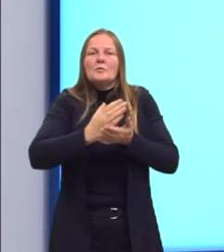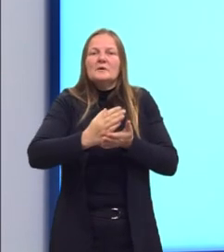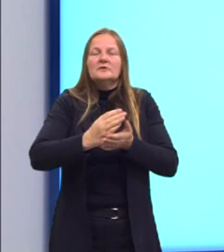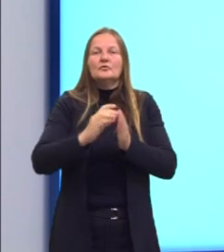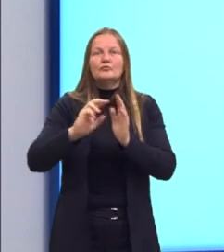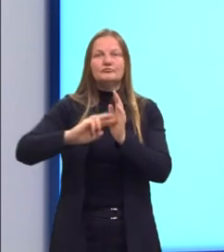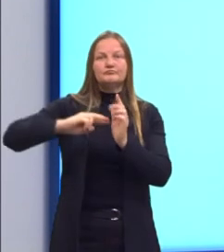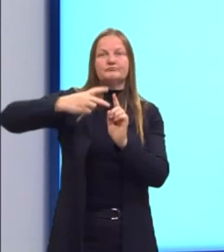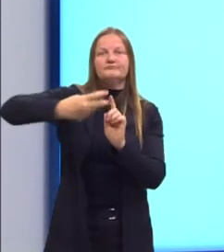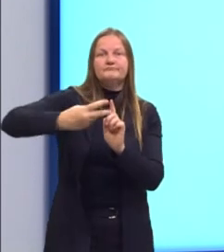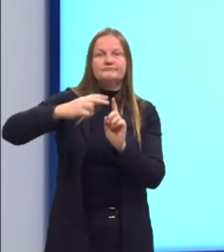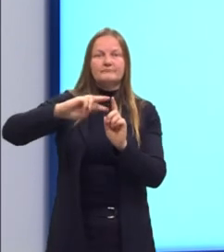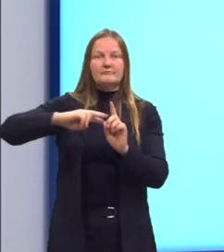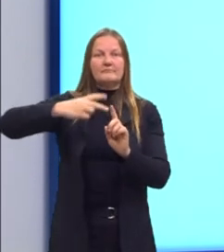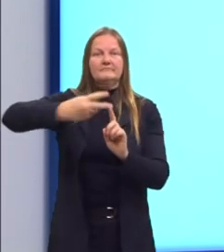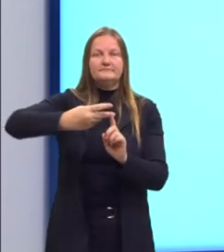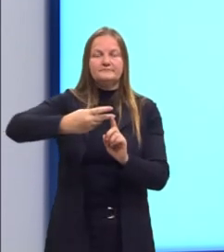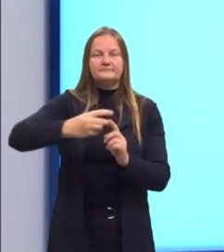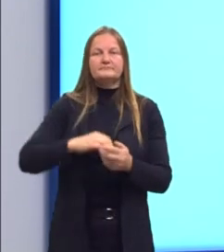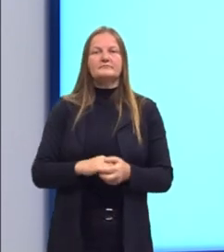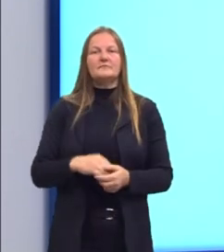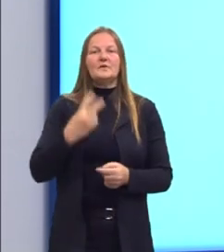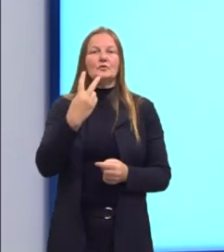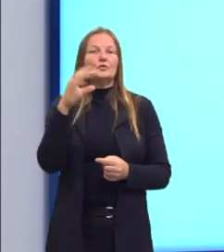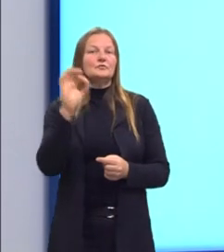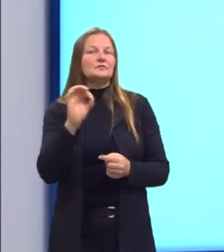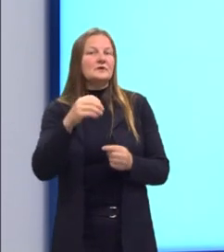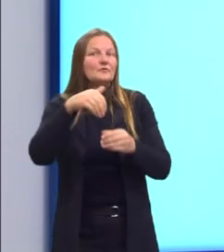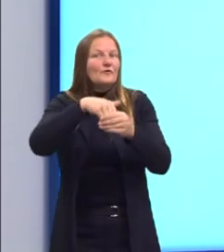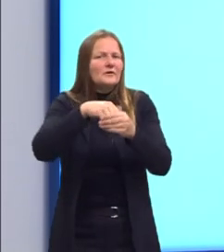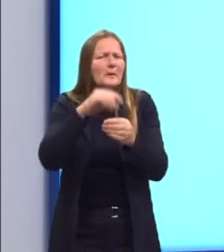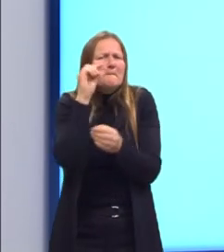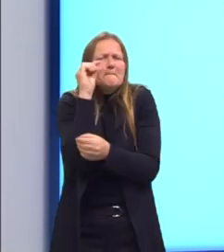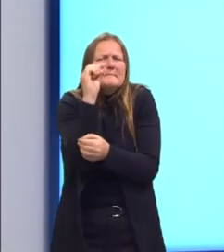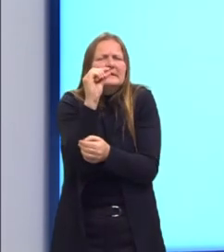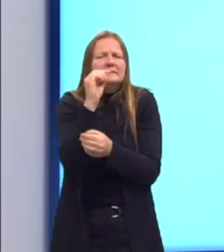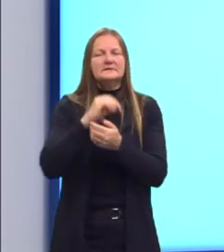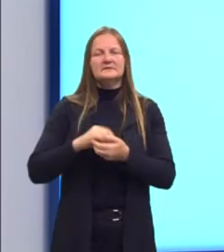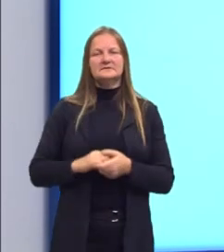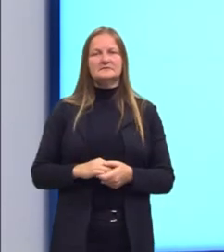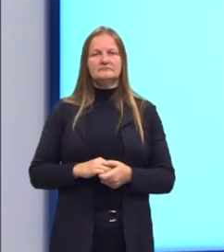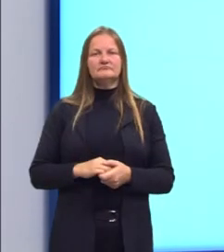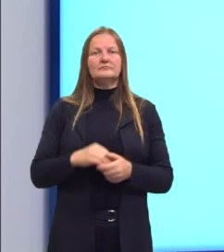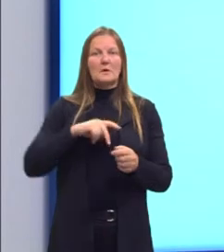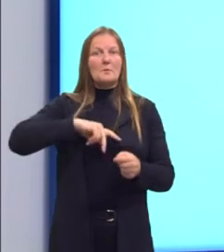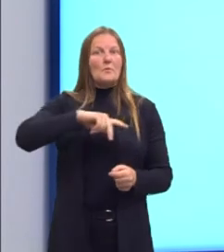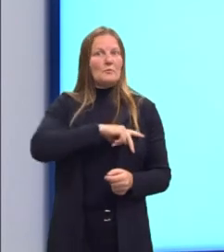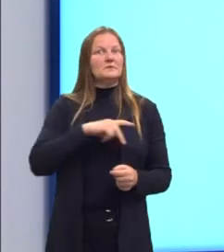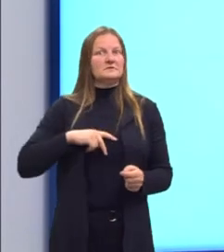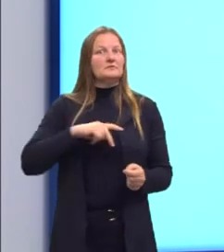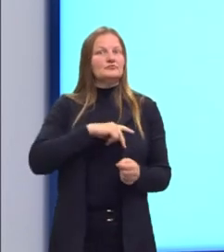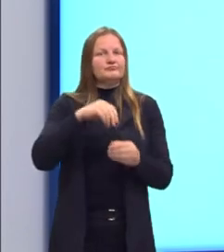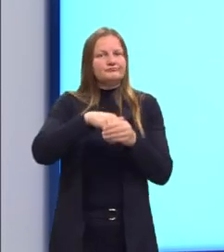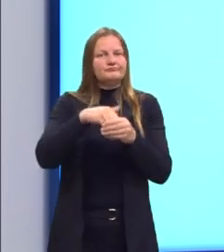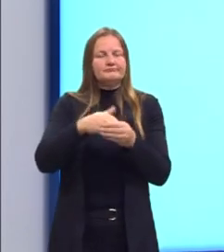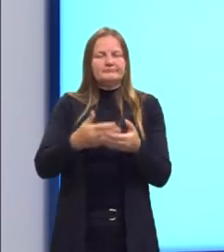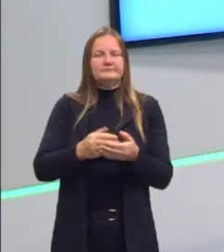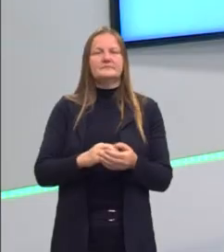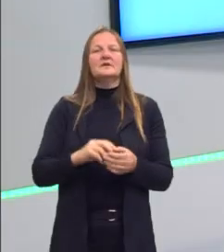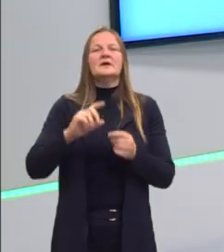dobra esse percentual, então, de 1% vai para 2%, 3%, ainda é uma parte muito pequena da população.